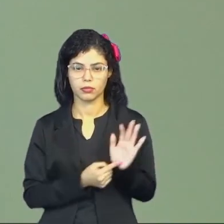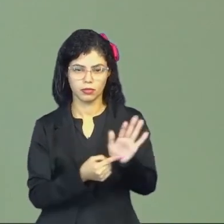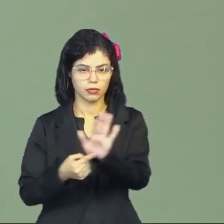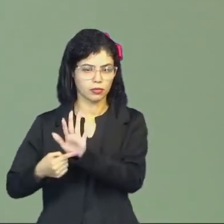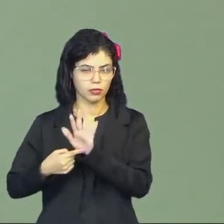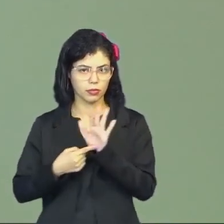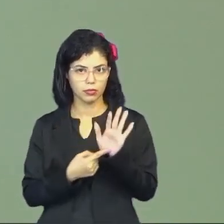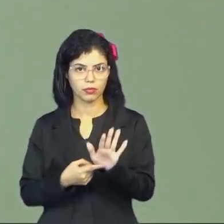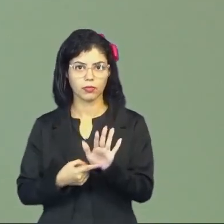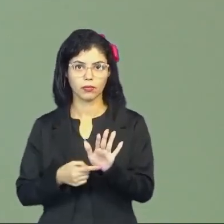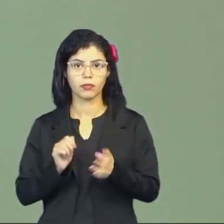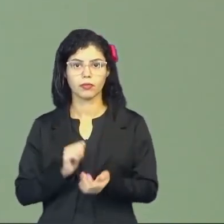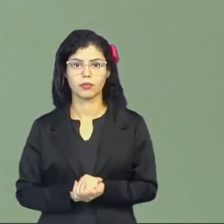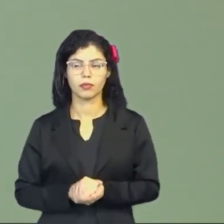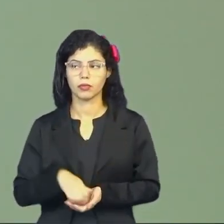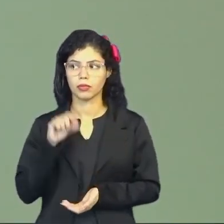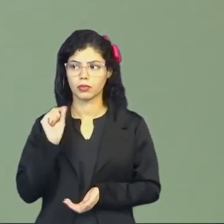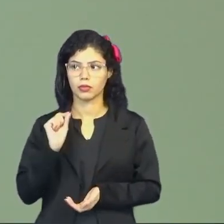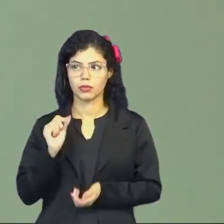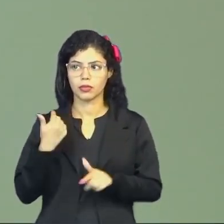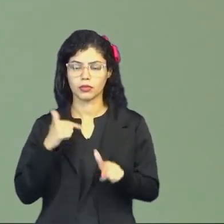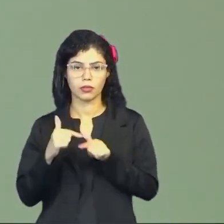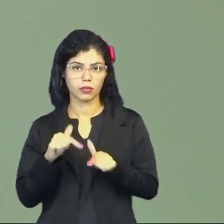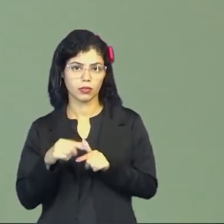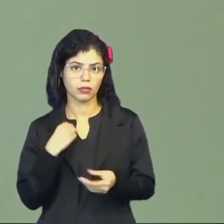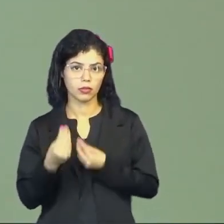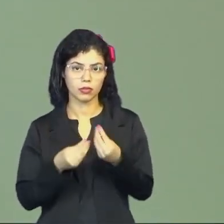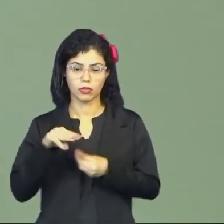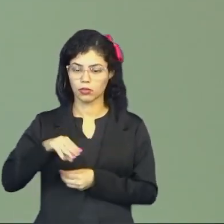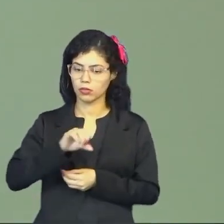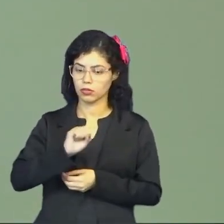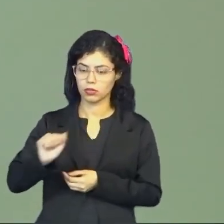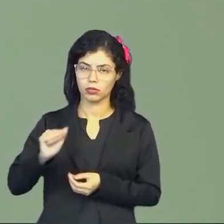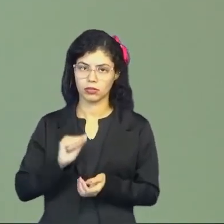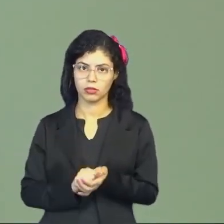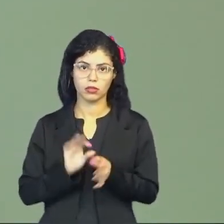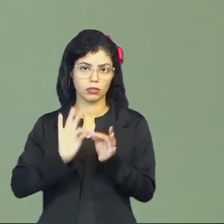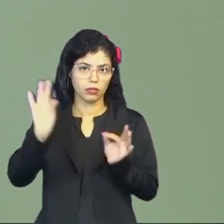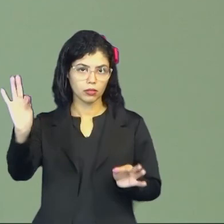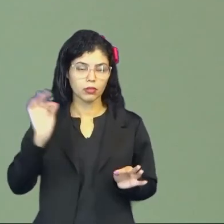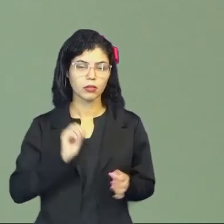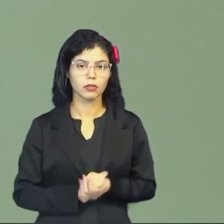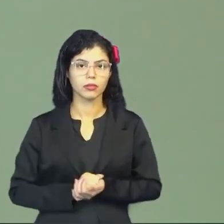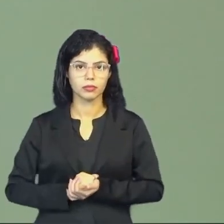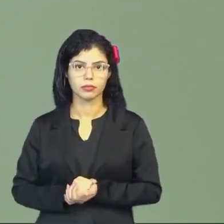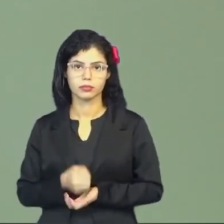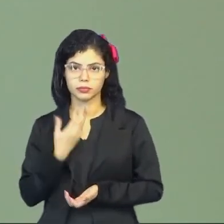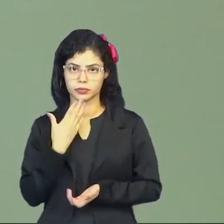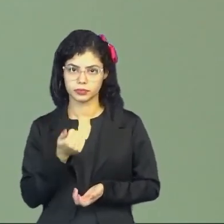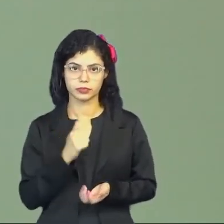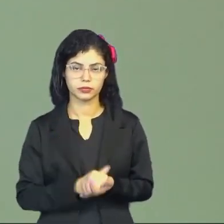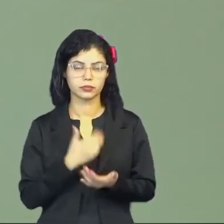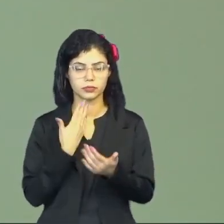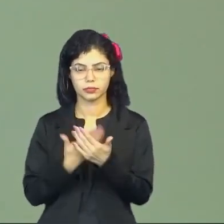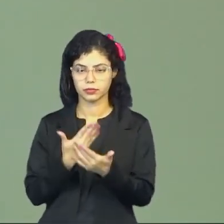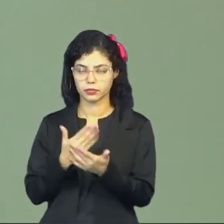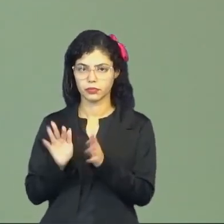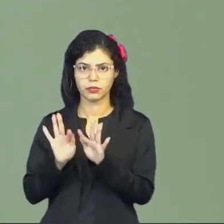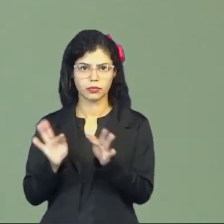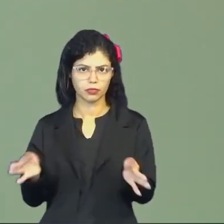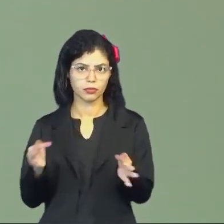representar o que nós estávamos trabalhando com massa e comprimentos. É uma aula